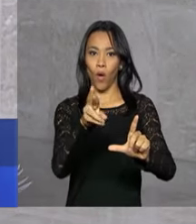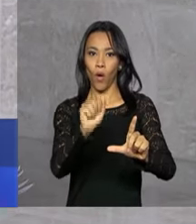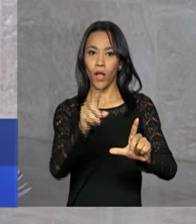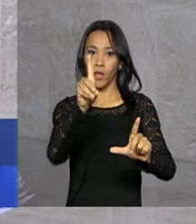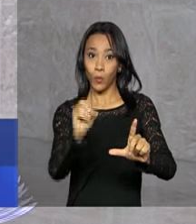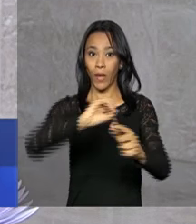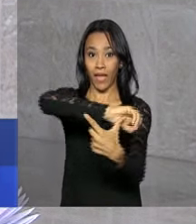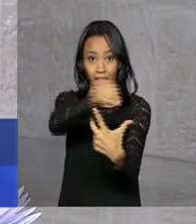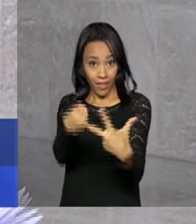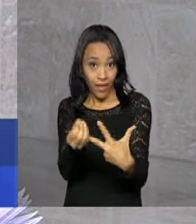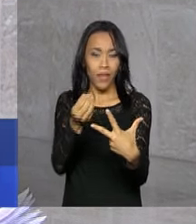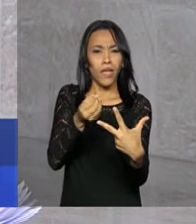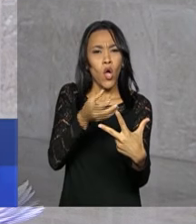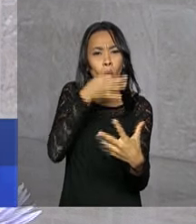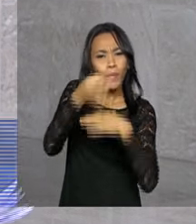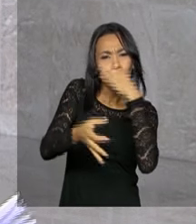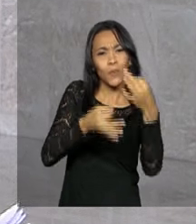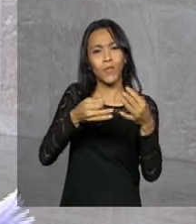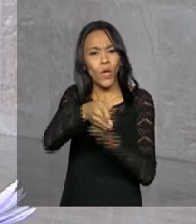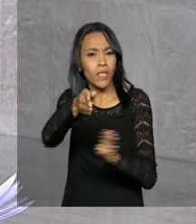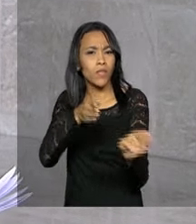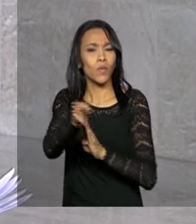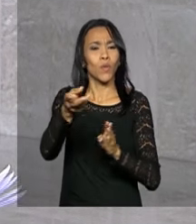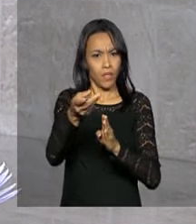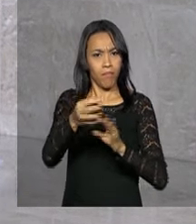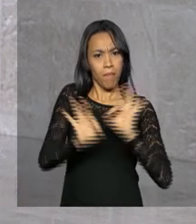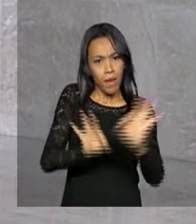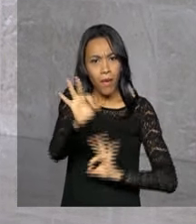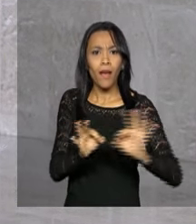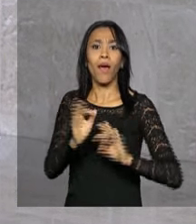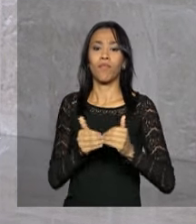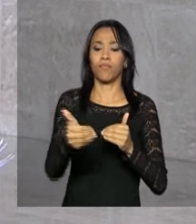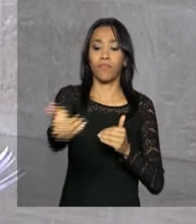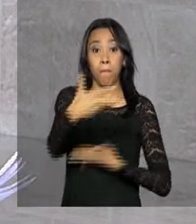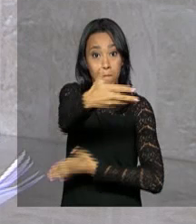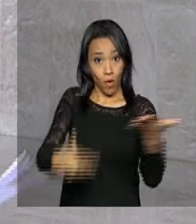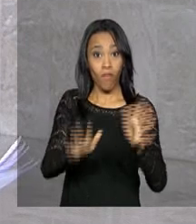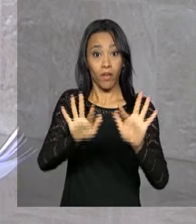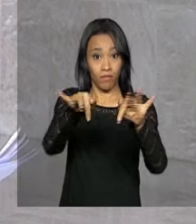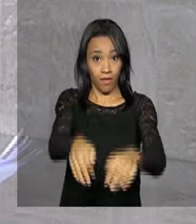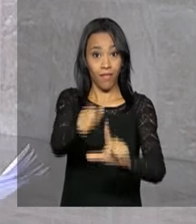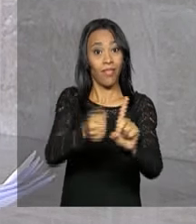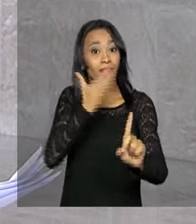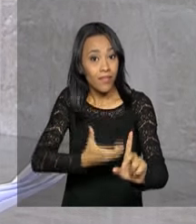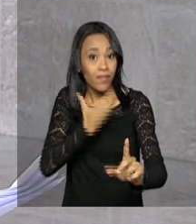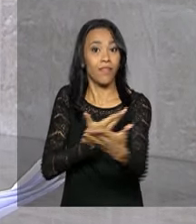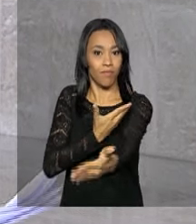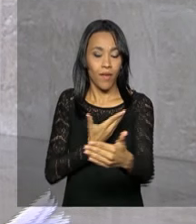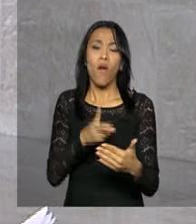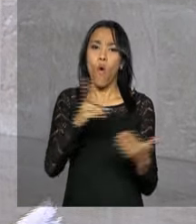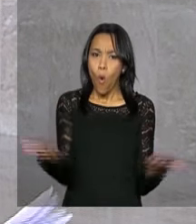conteúdos para os candidatos se prepararem bem para o exame que será realizado no fim do ano. O conteúdo na internet vai ser